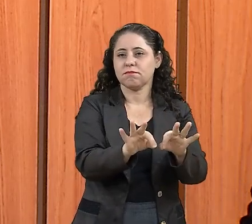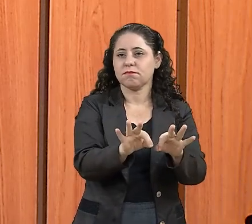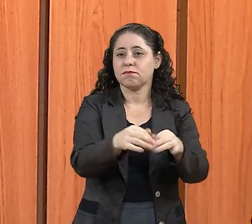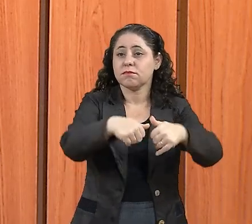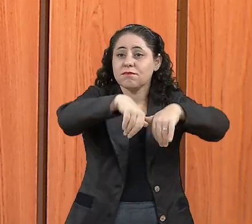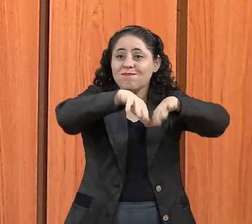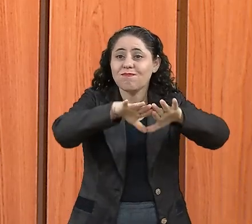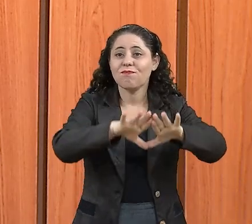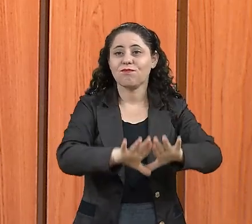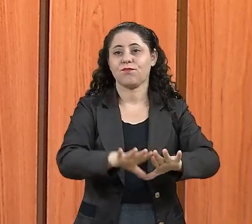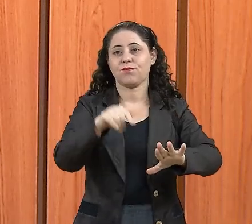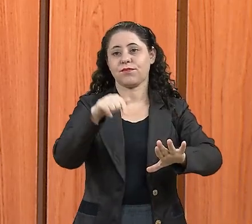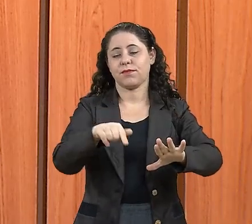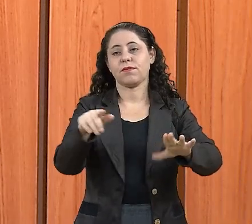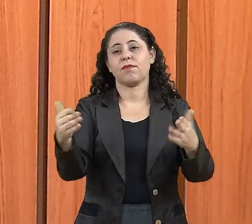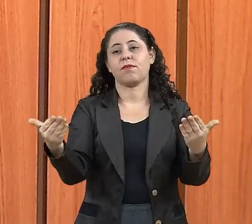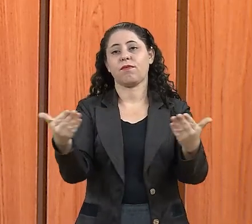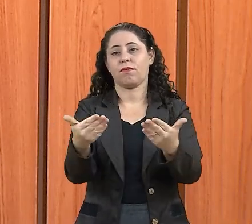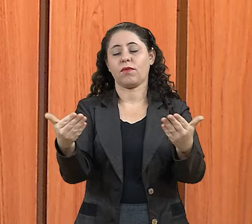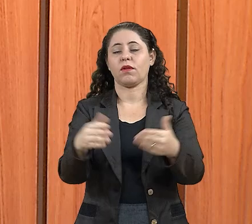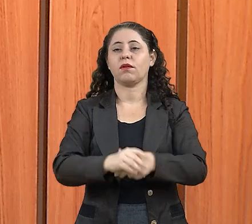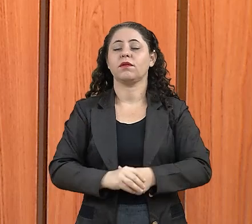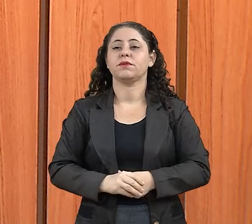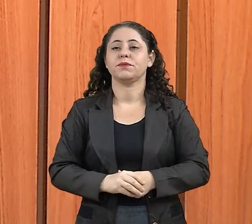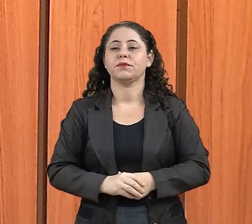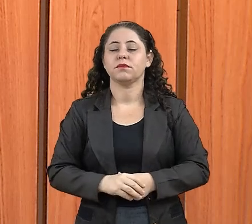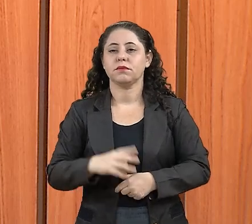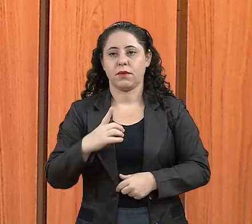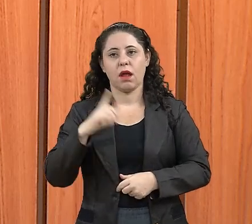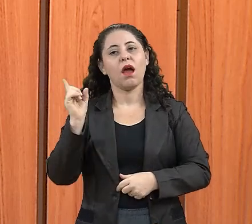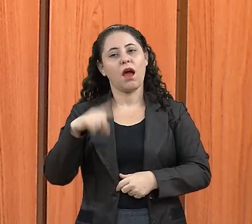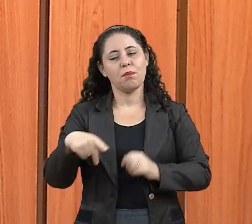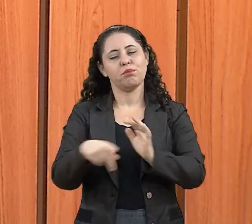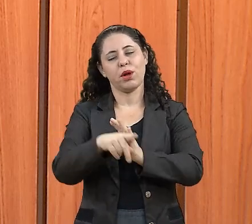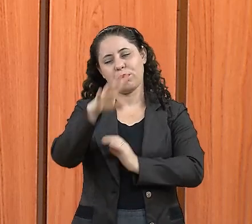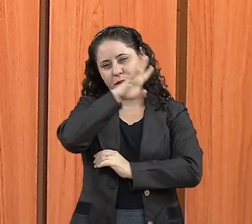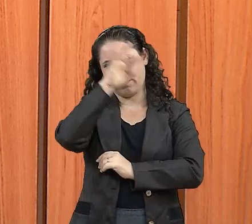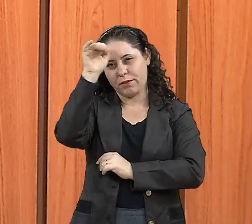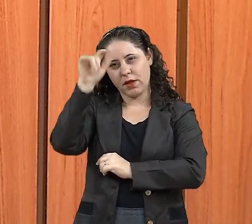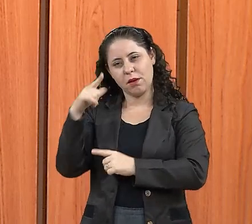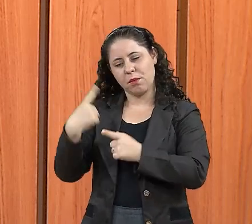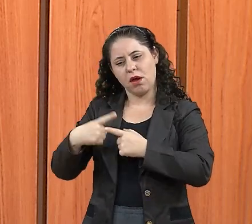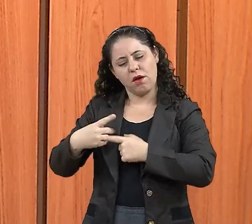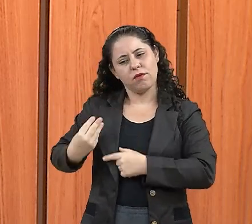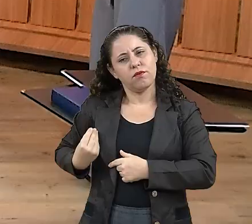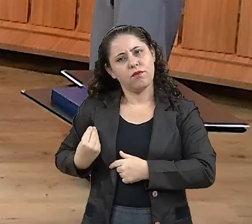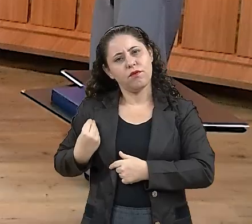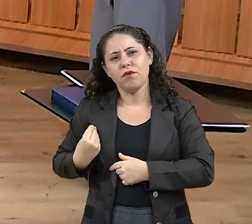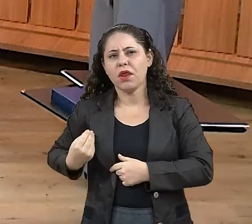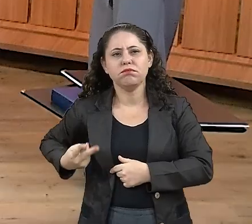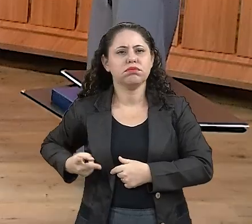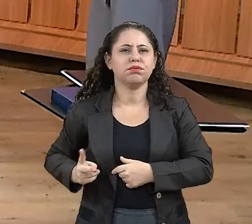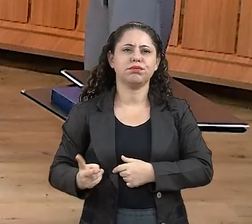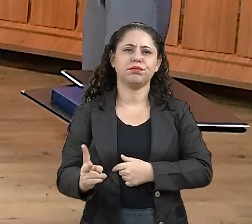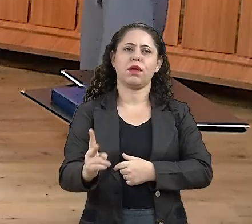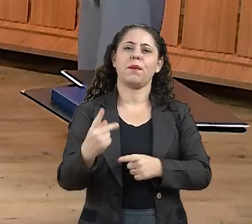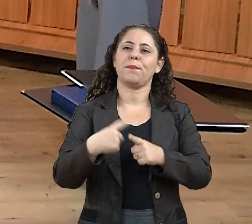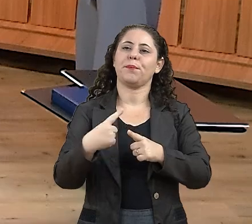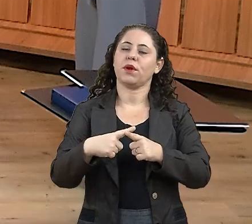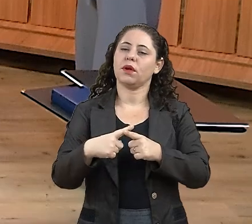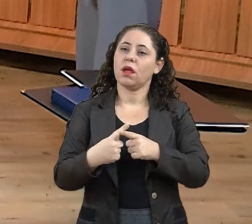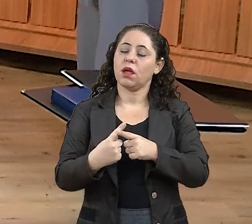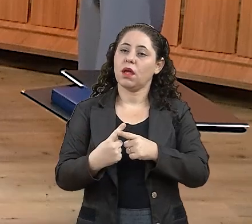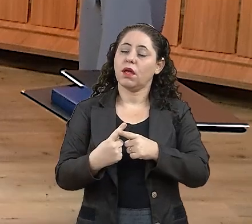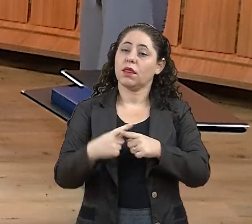raízes. E hoje, eles são sumatogrossenses, eles são pessoas que dão sangue por essa terra,